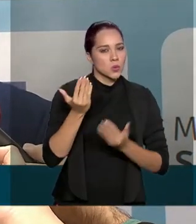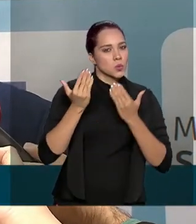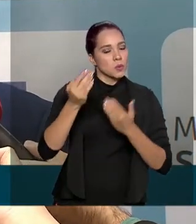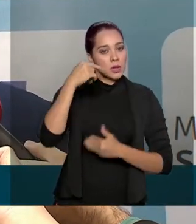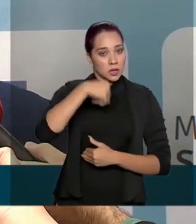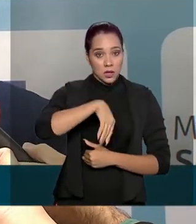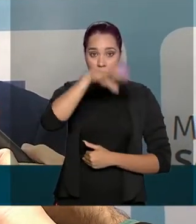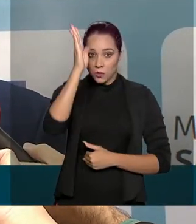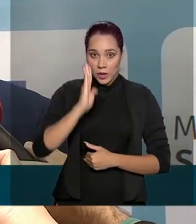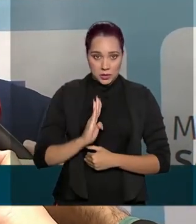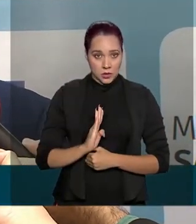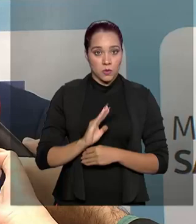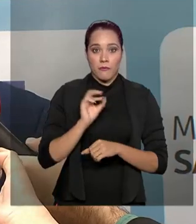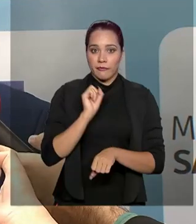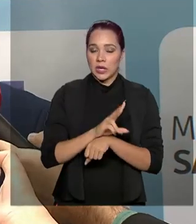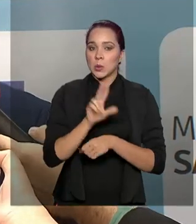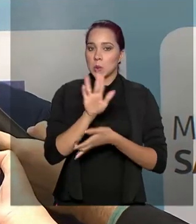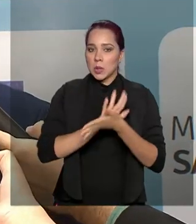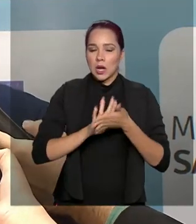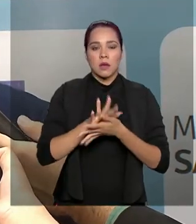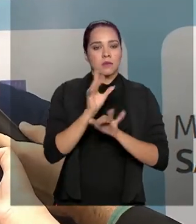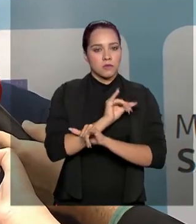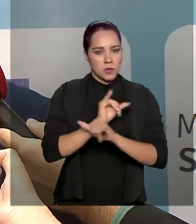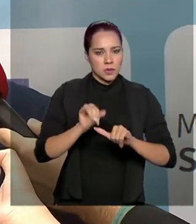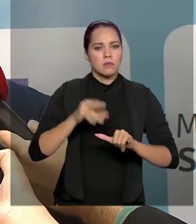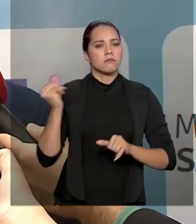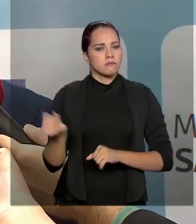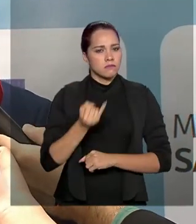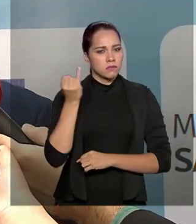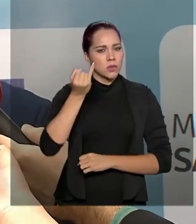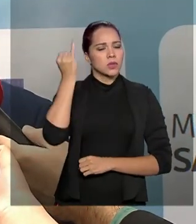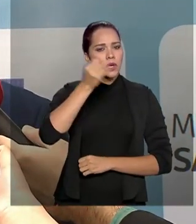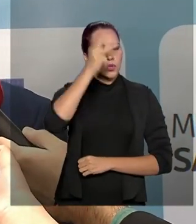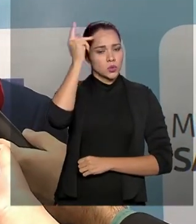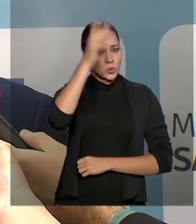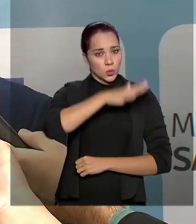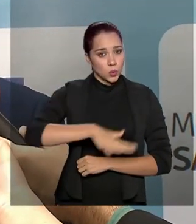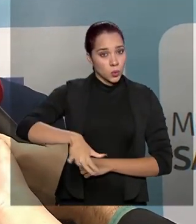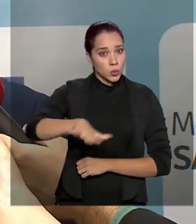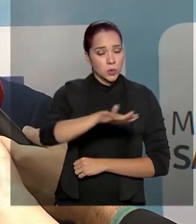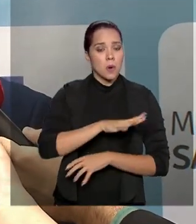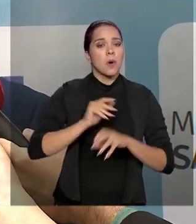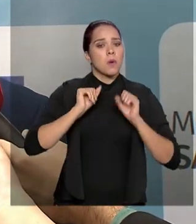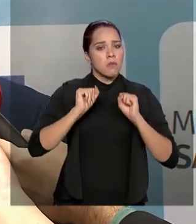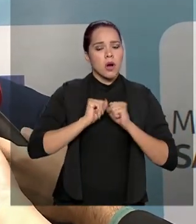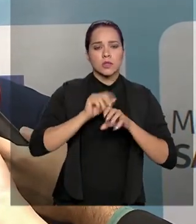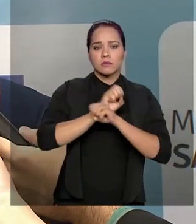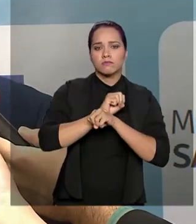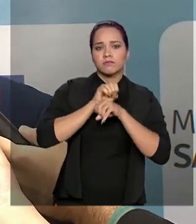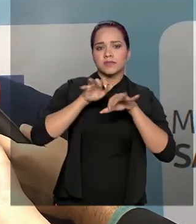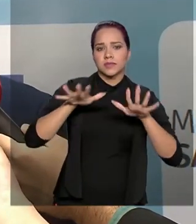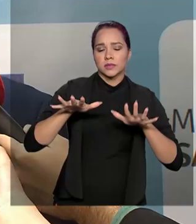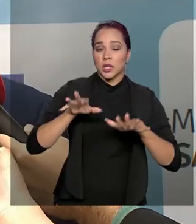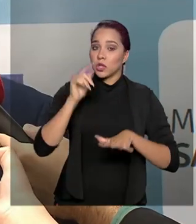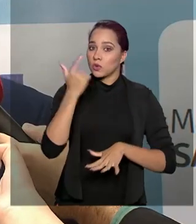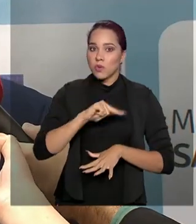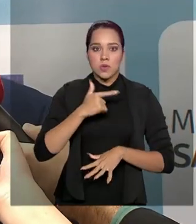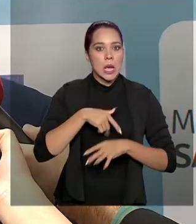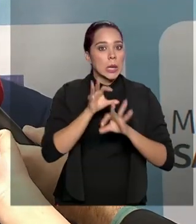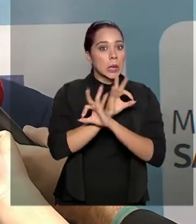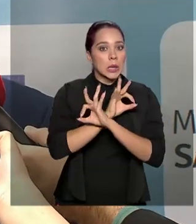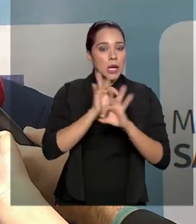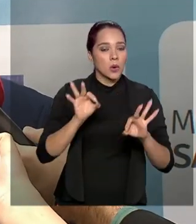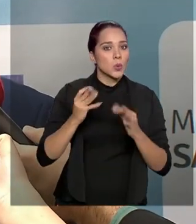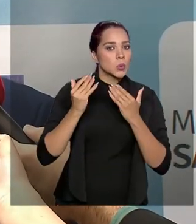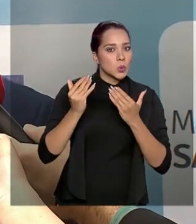coronavírus no Brasil. Essa informação é importante que todos vocês possam divulgar. Não temos nenhum